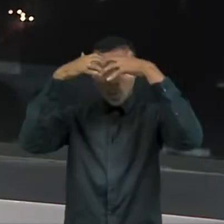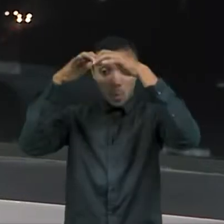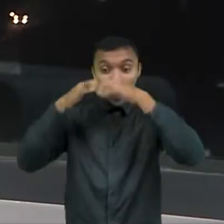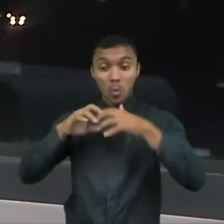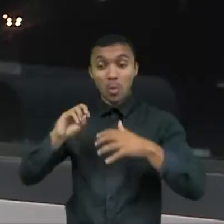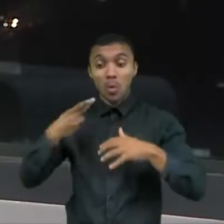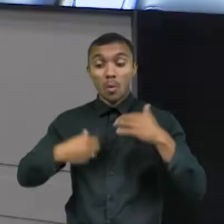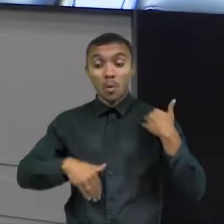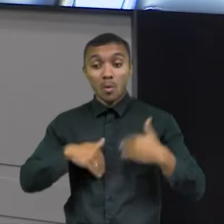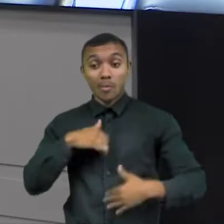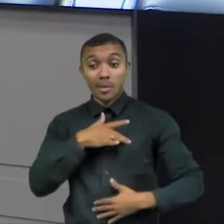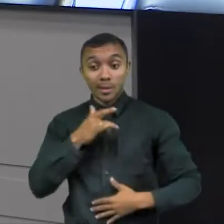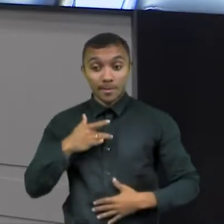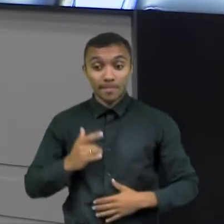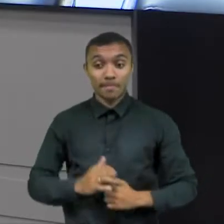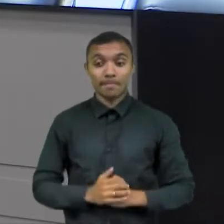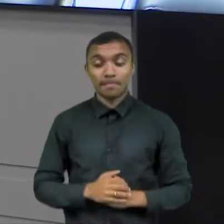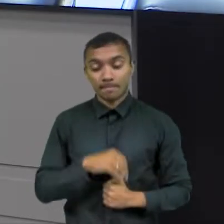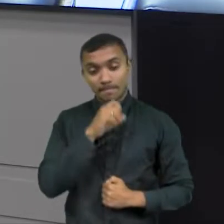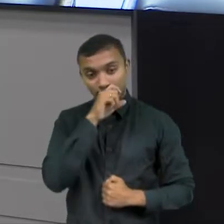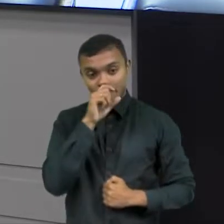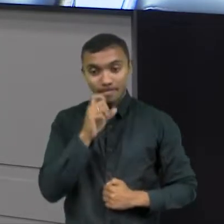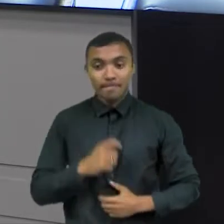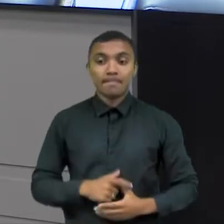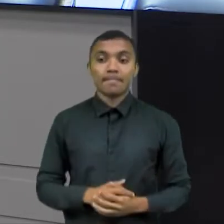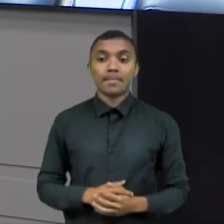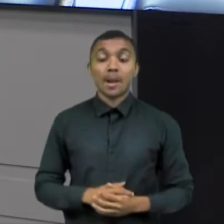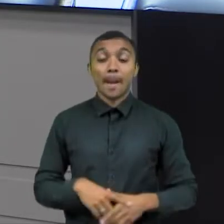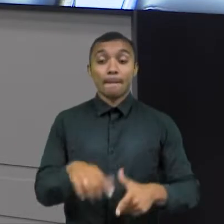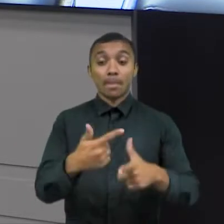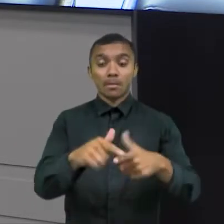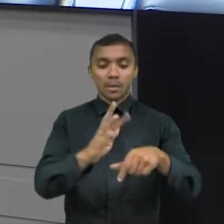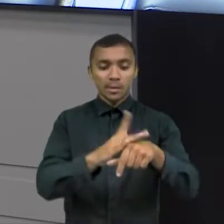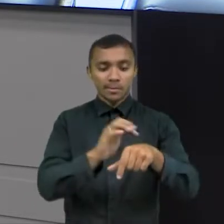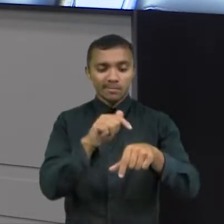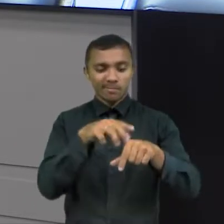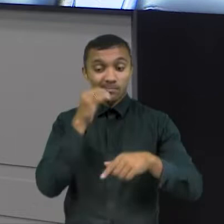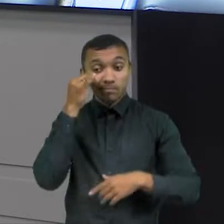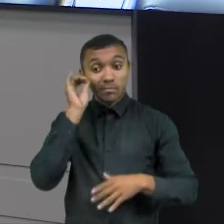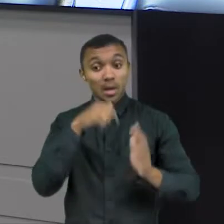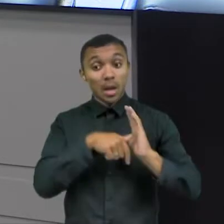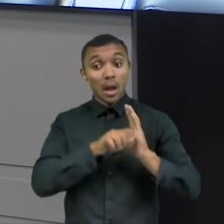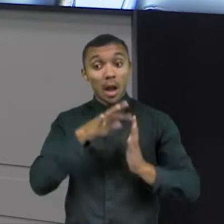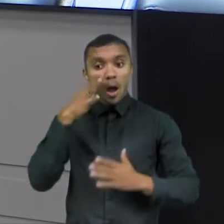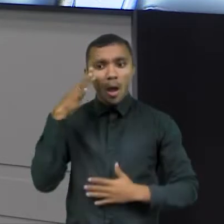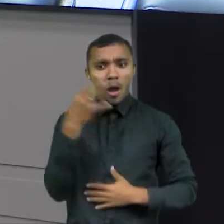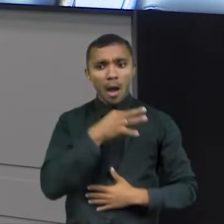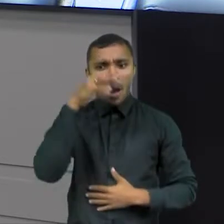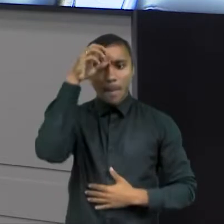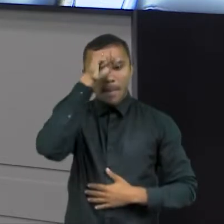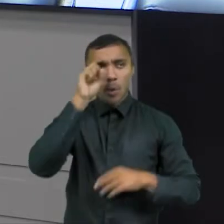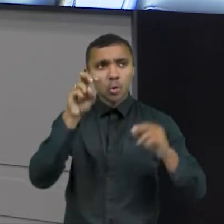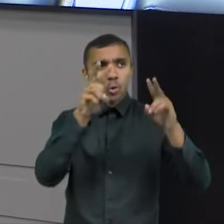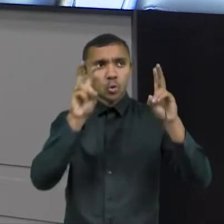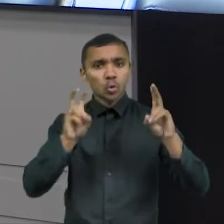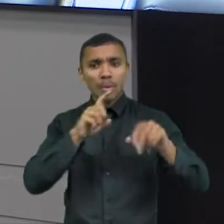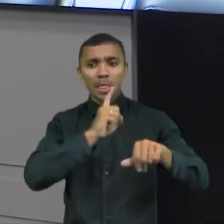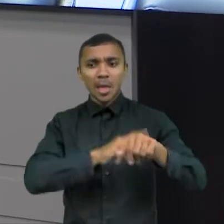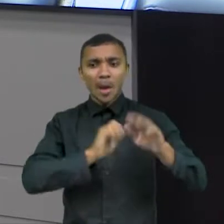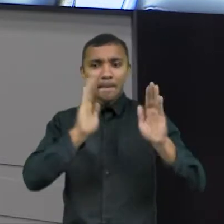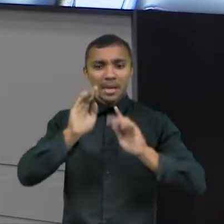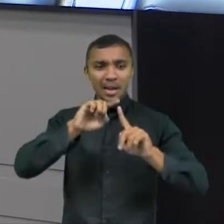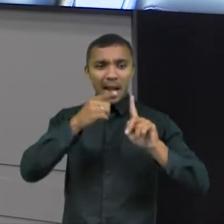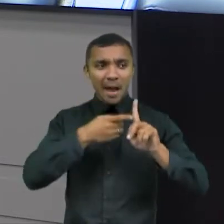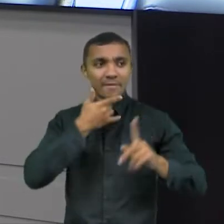renais. Para evitar qualquer problema, é importante ficar ciente que bebida alcoólica e gravidez